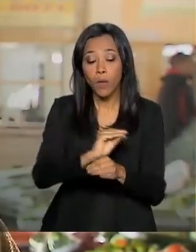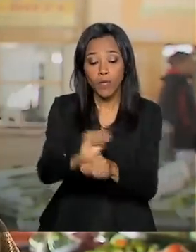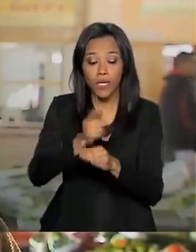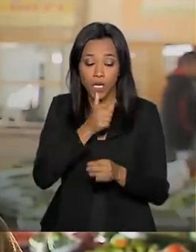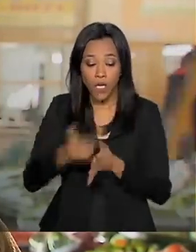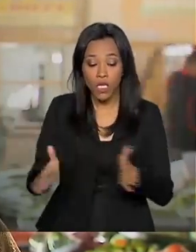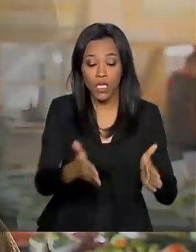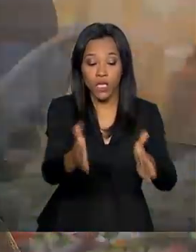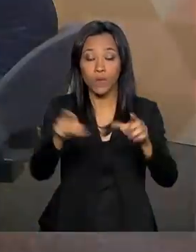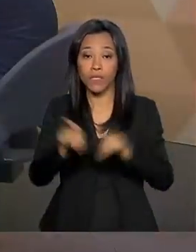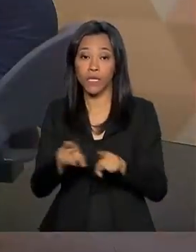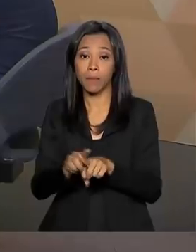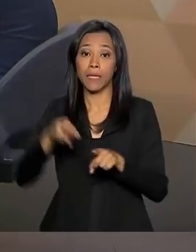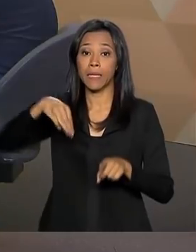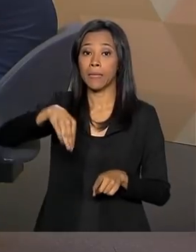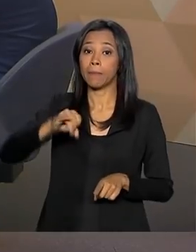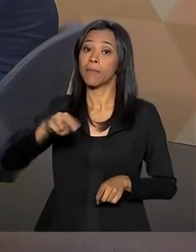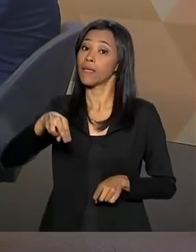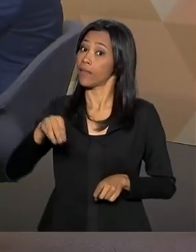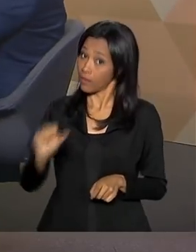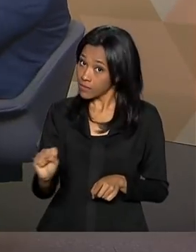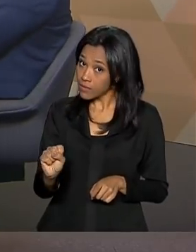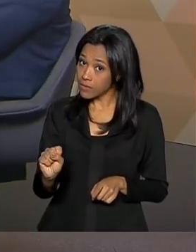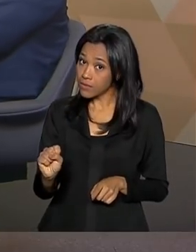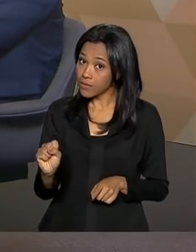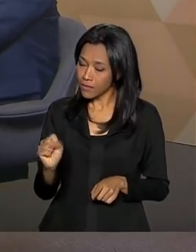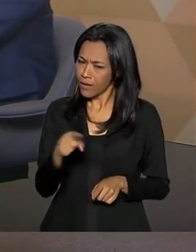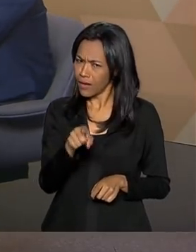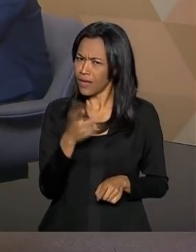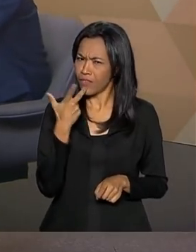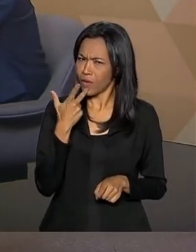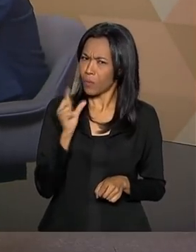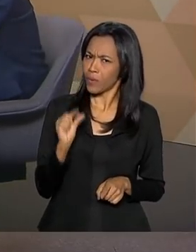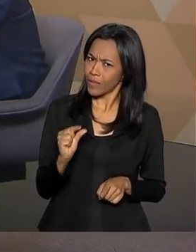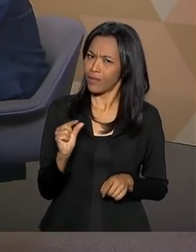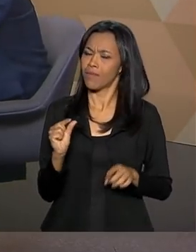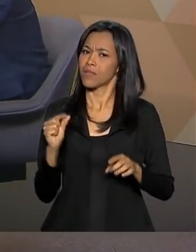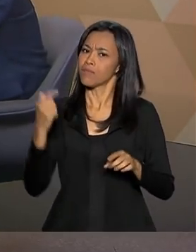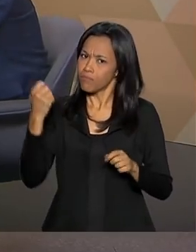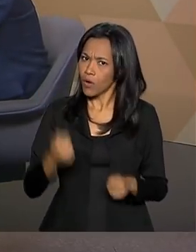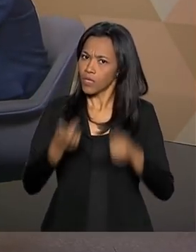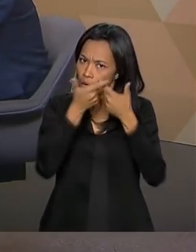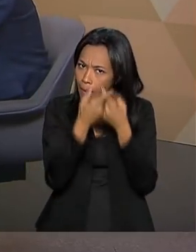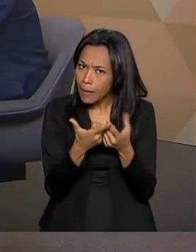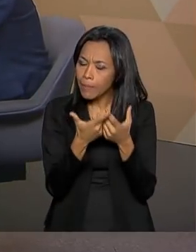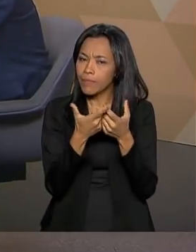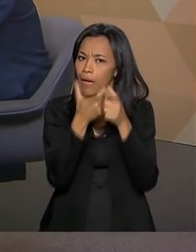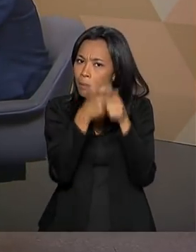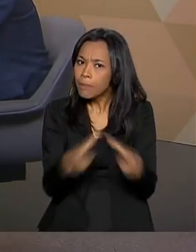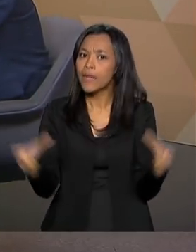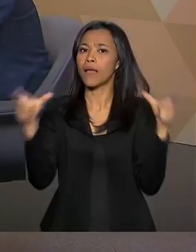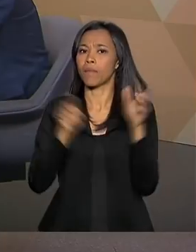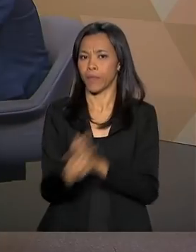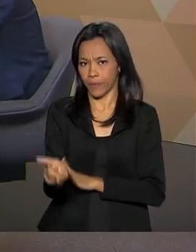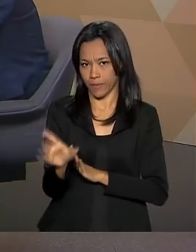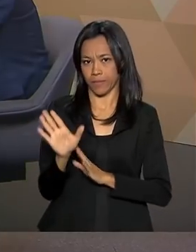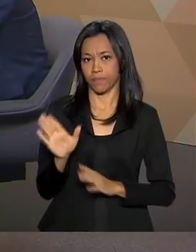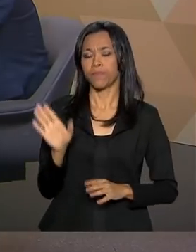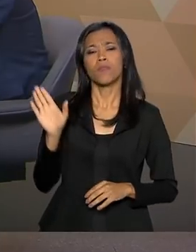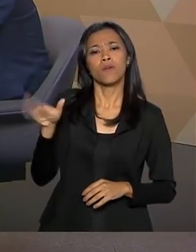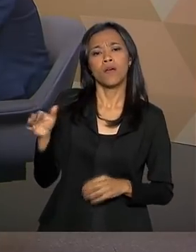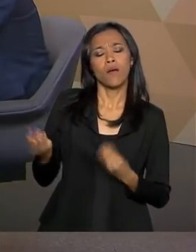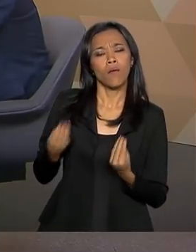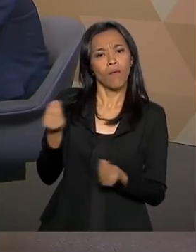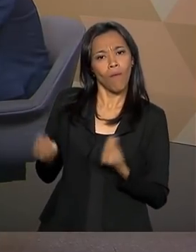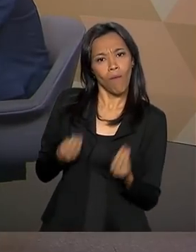e as minas? Ele especificou um pouquinho, mas a gente pode ampliar essa questão. Como que está essa